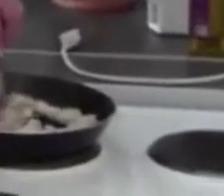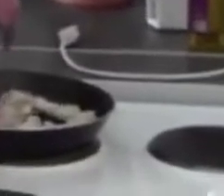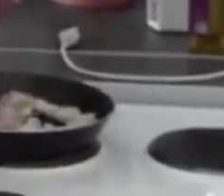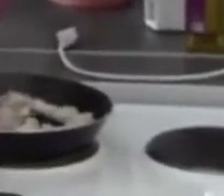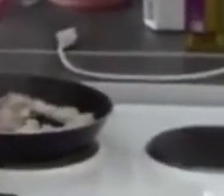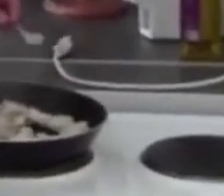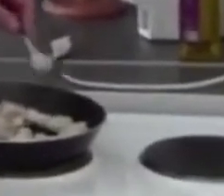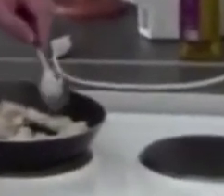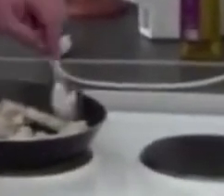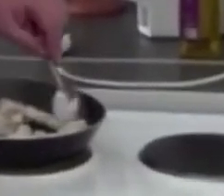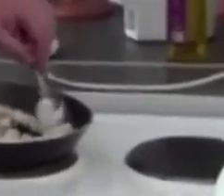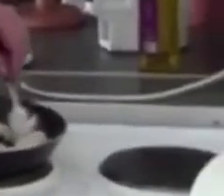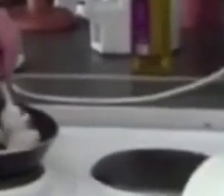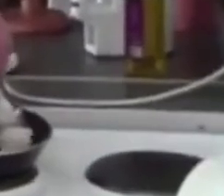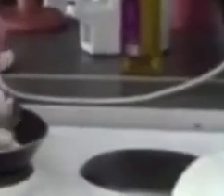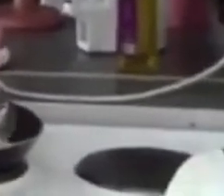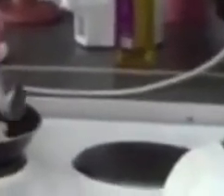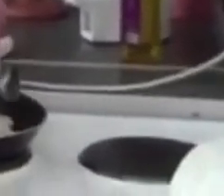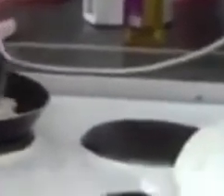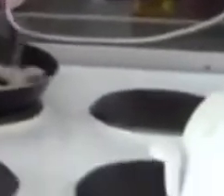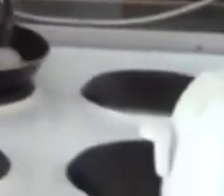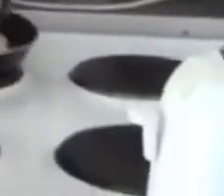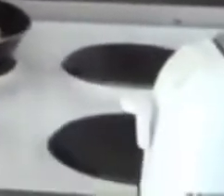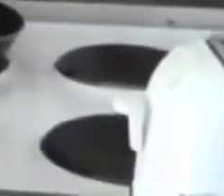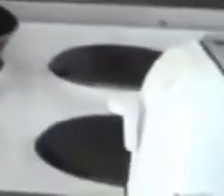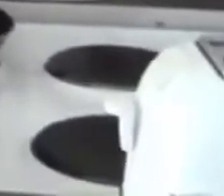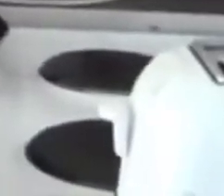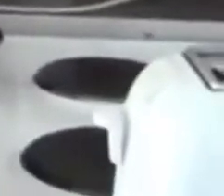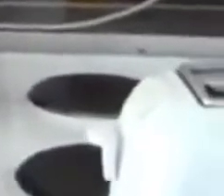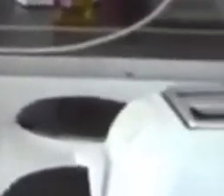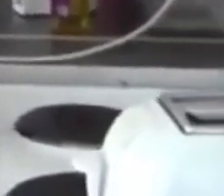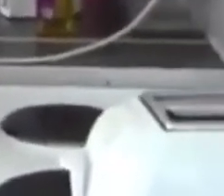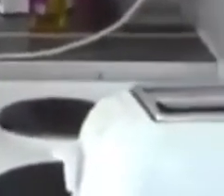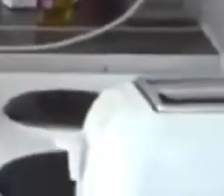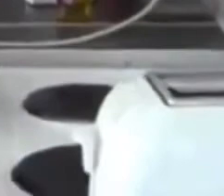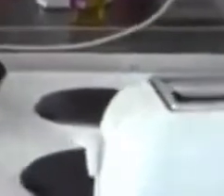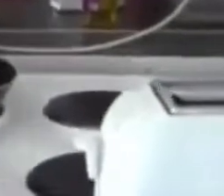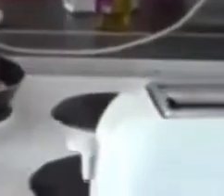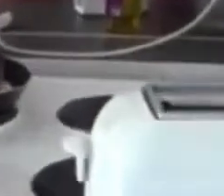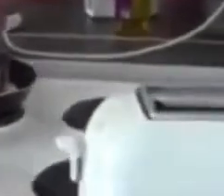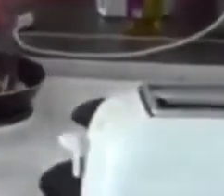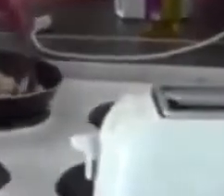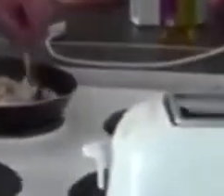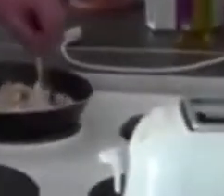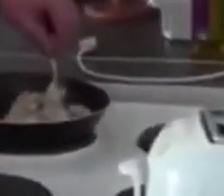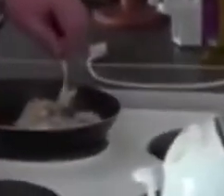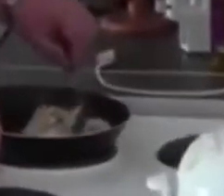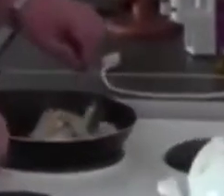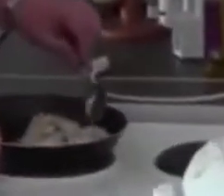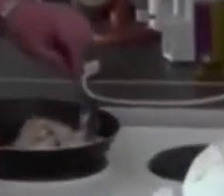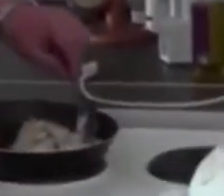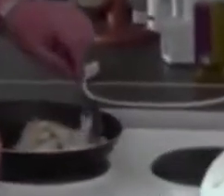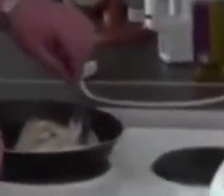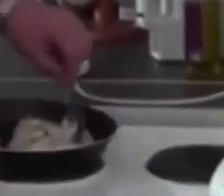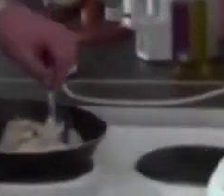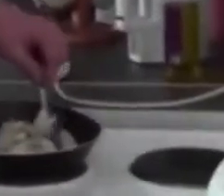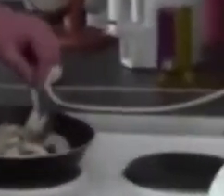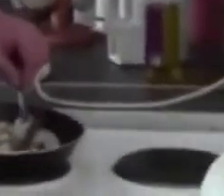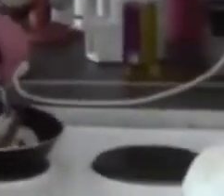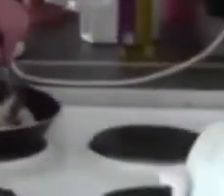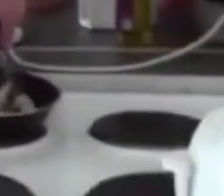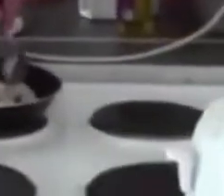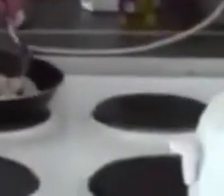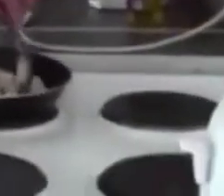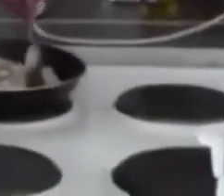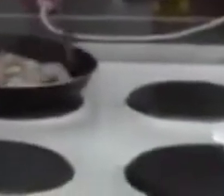frigideira. São pequenos, enormes ganhos. E aí, eu adorei, vou roubar para mim,